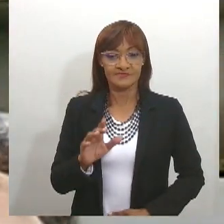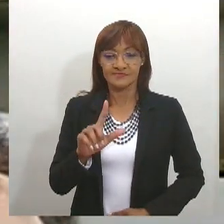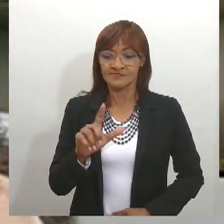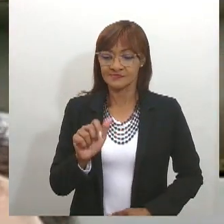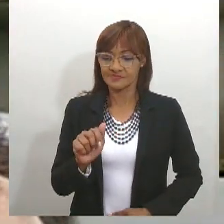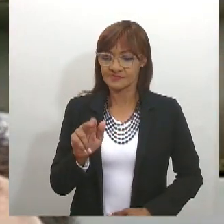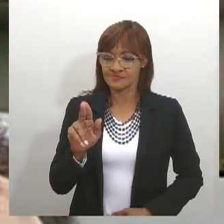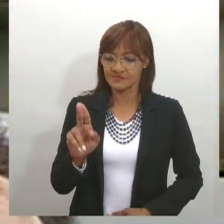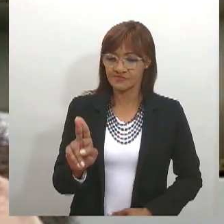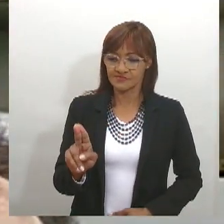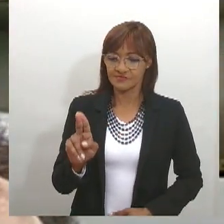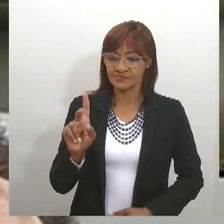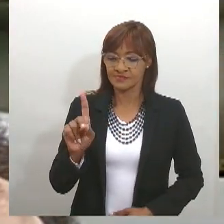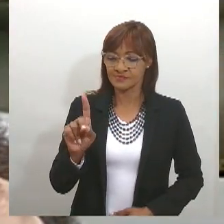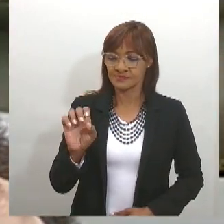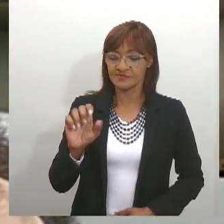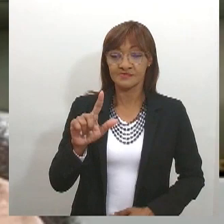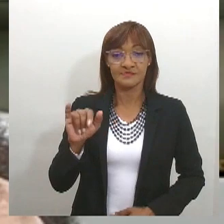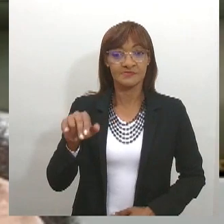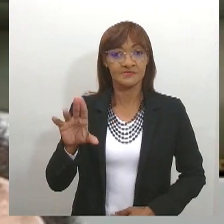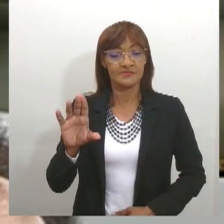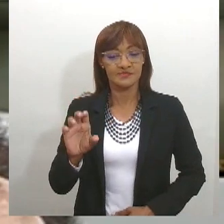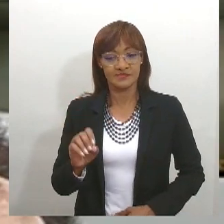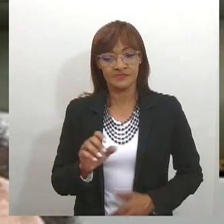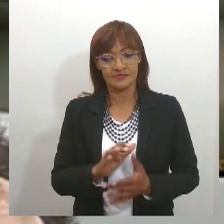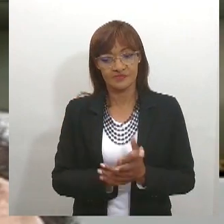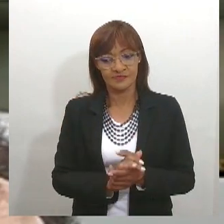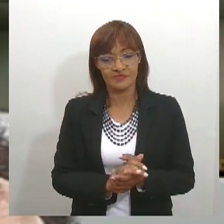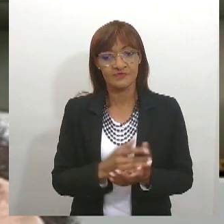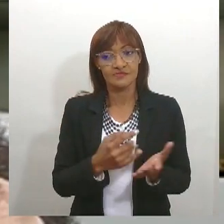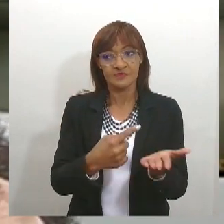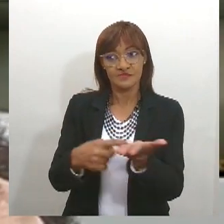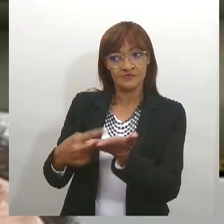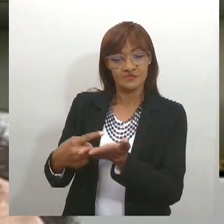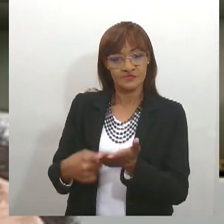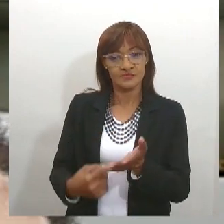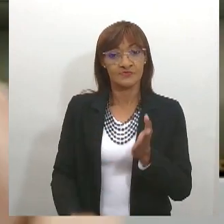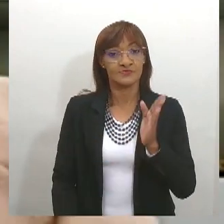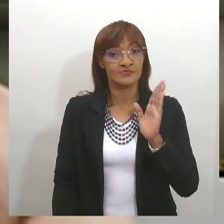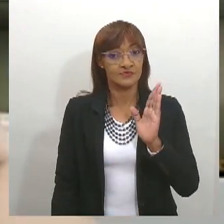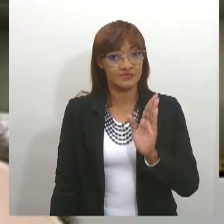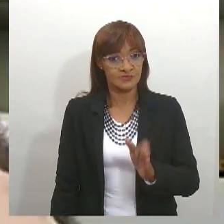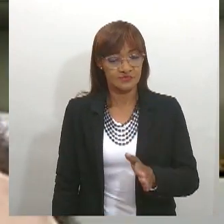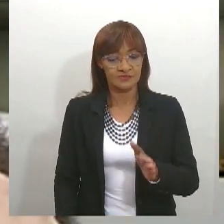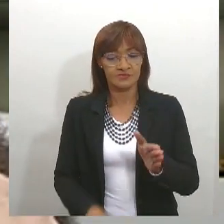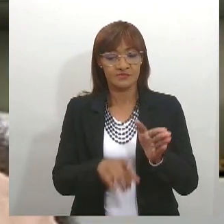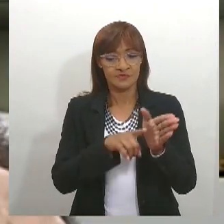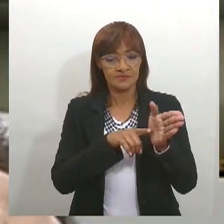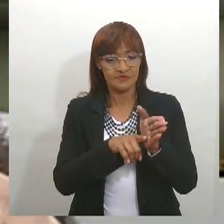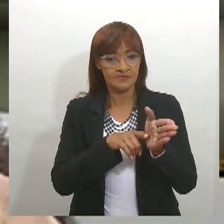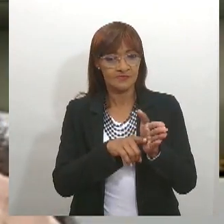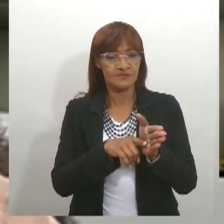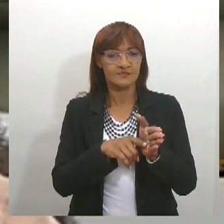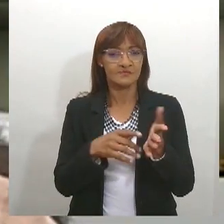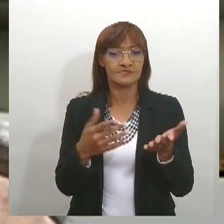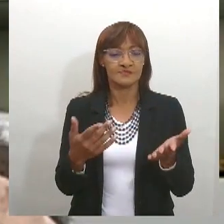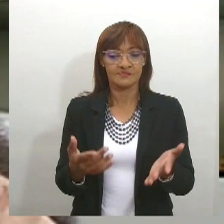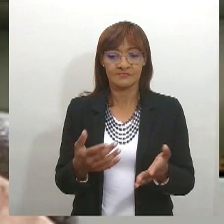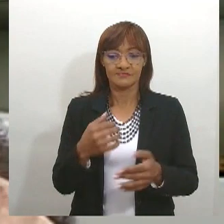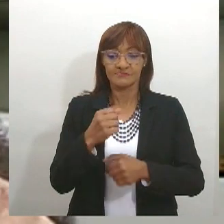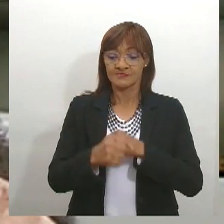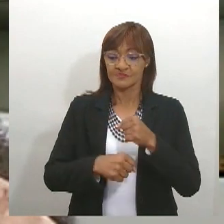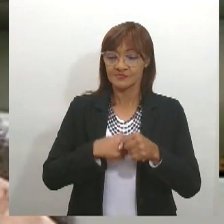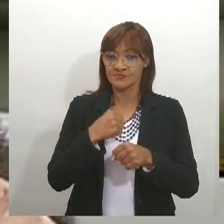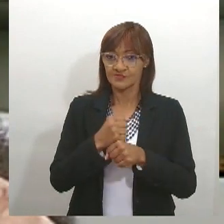nos reunindo para isso, levantando fontes, levantando material para que no próximo ano nós possamos fazer